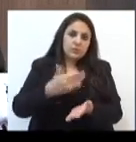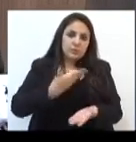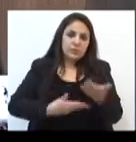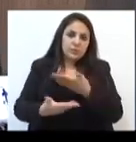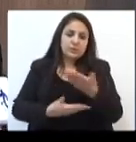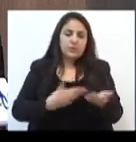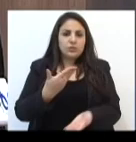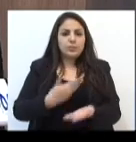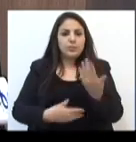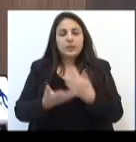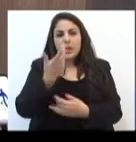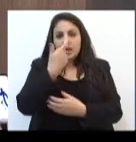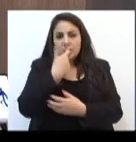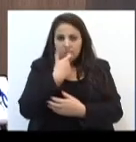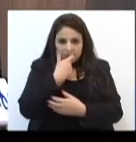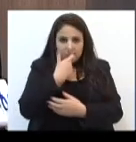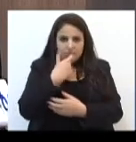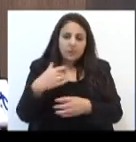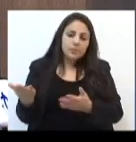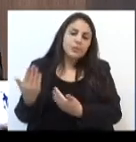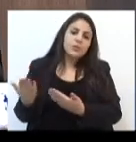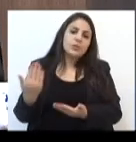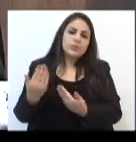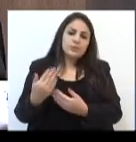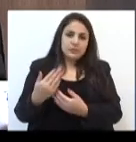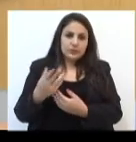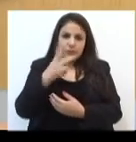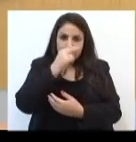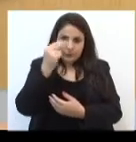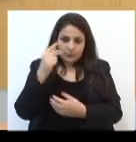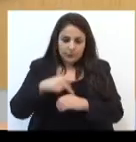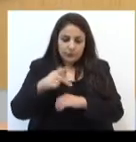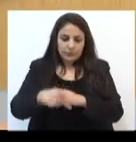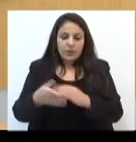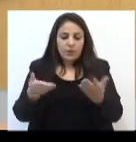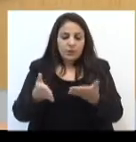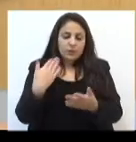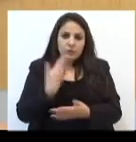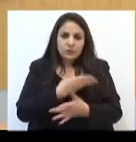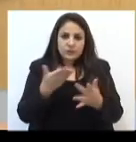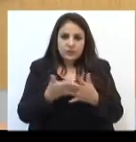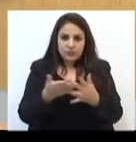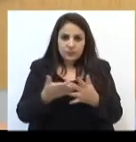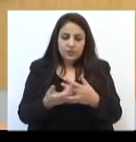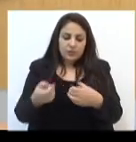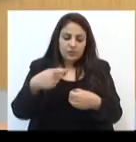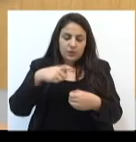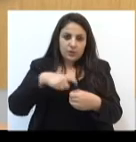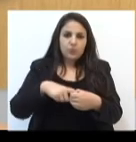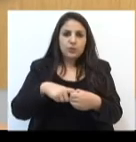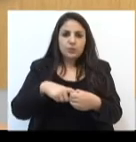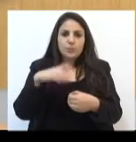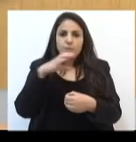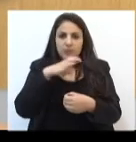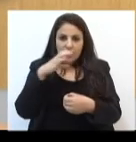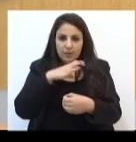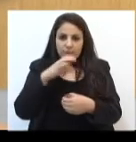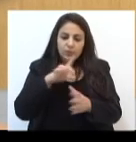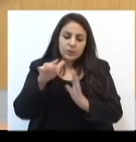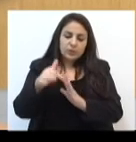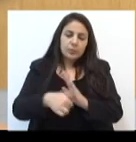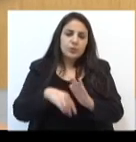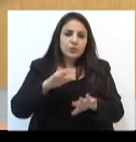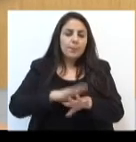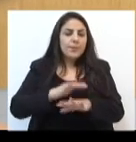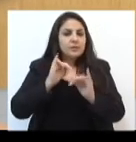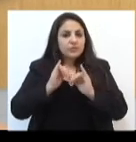a criança e adolescente dependente químico no município de Passu. E agora nós vamos para o intervalo e retornamos em seguida